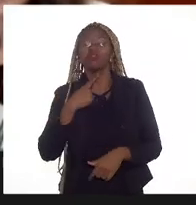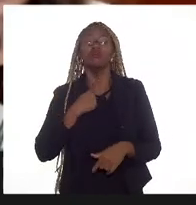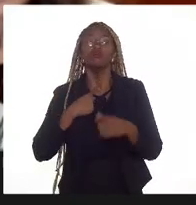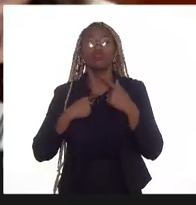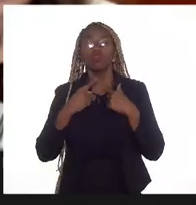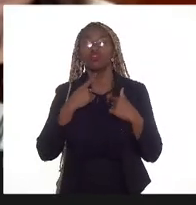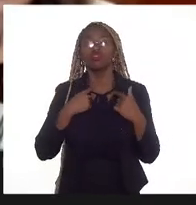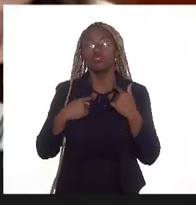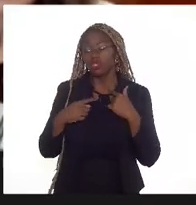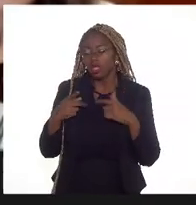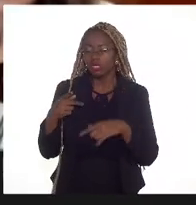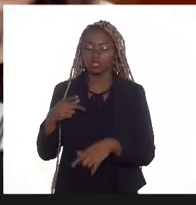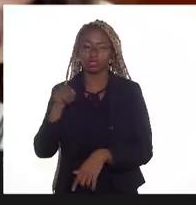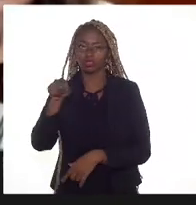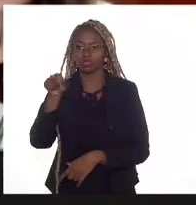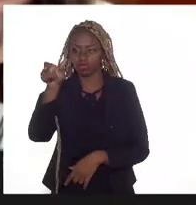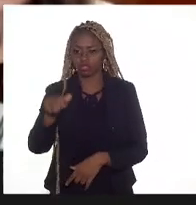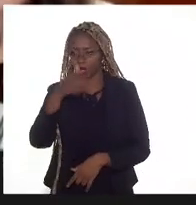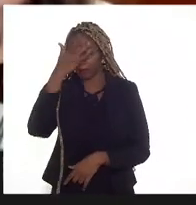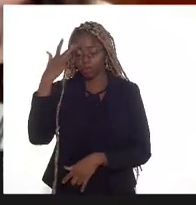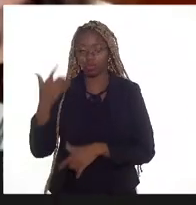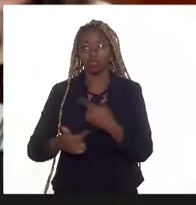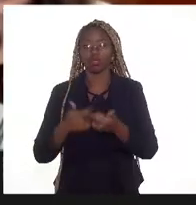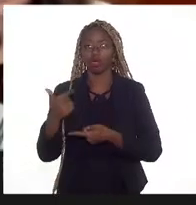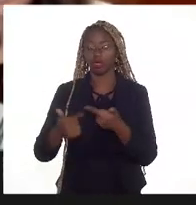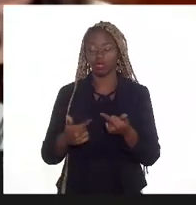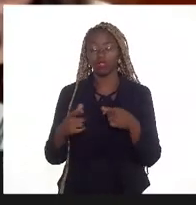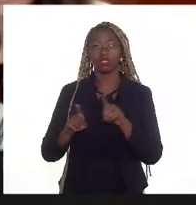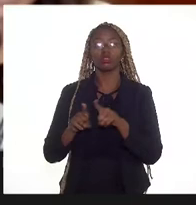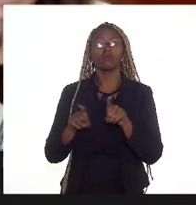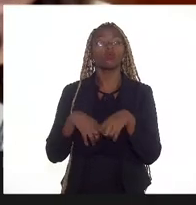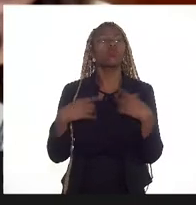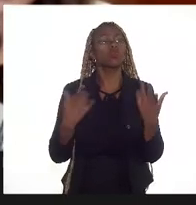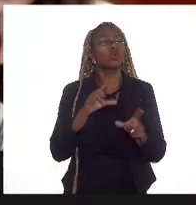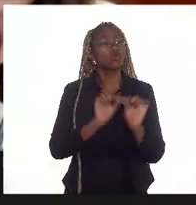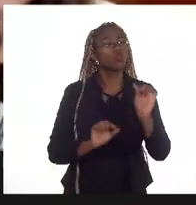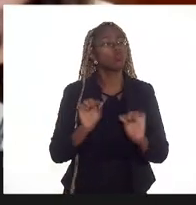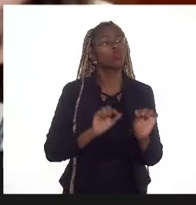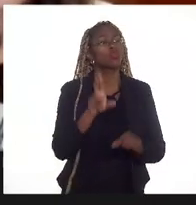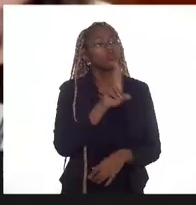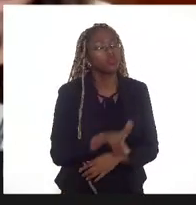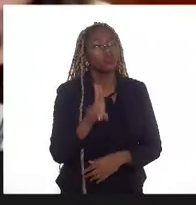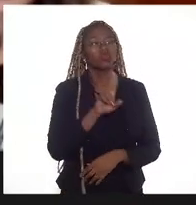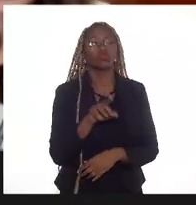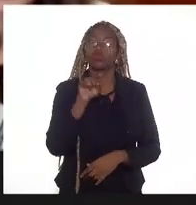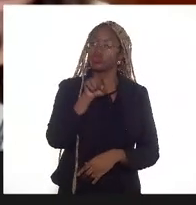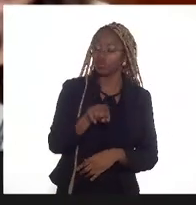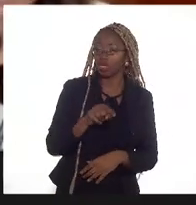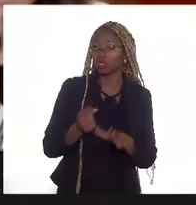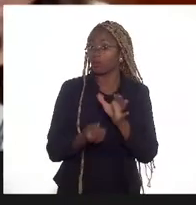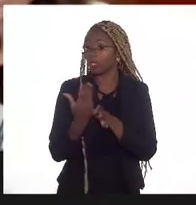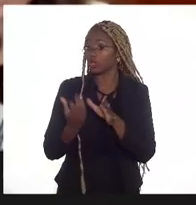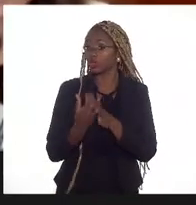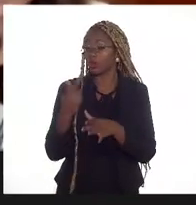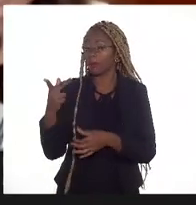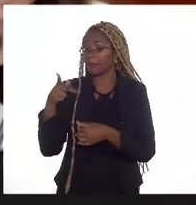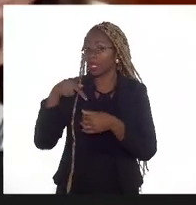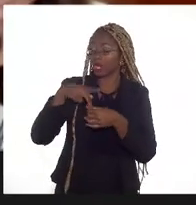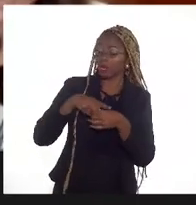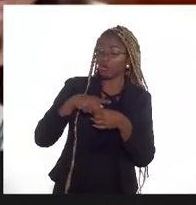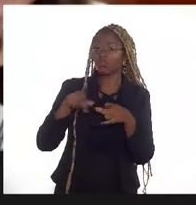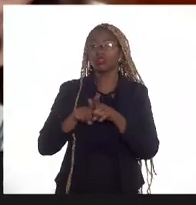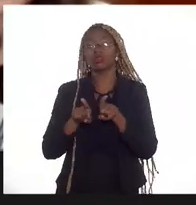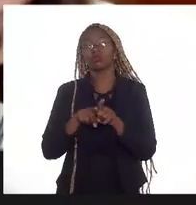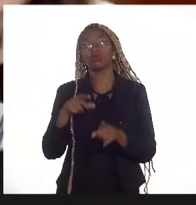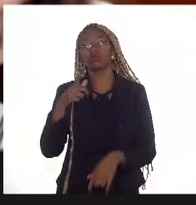operador, quais são as infraestruturas que serão utilizadas, tanto para a produção de petróleo quanto do